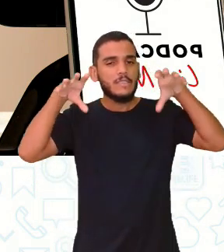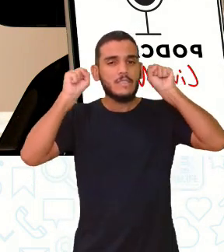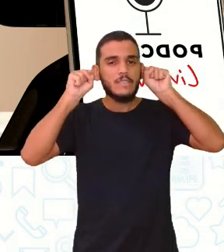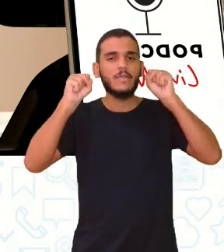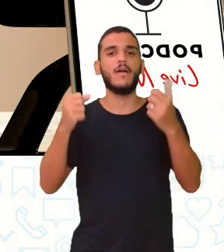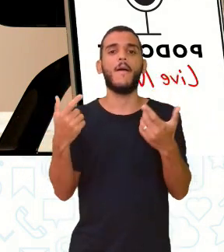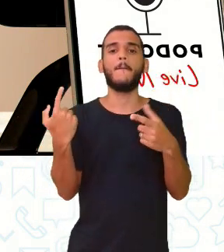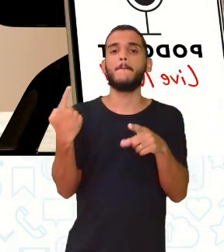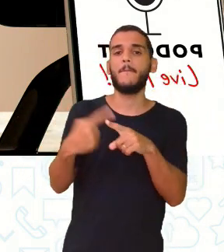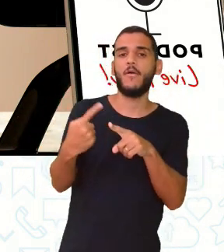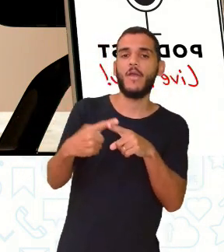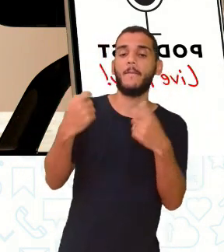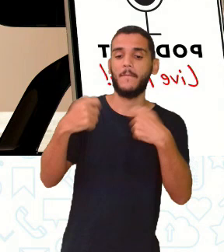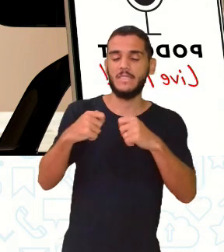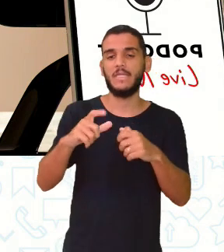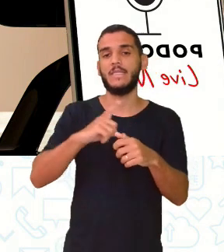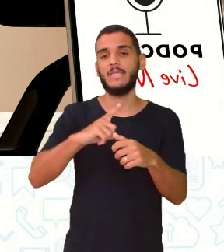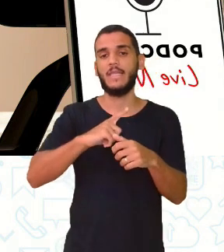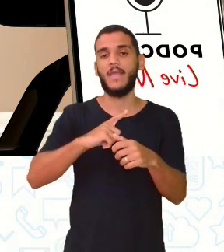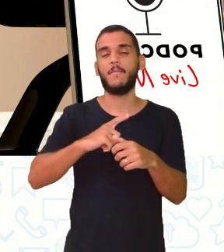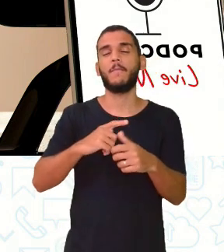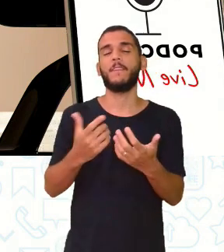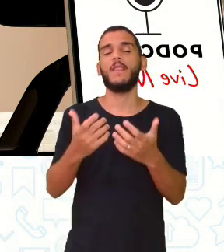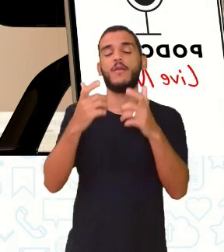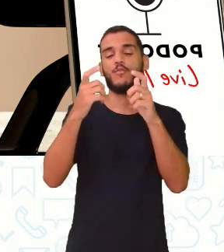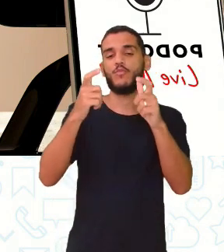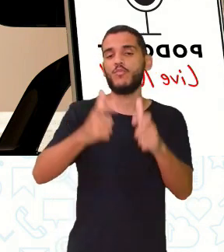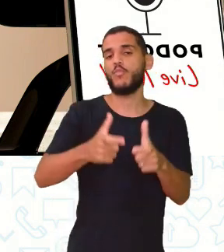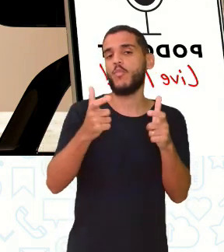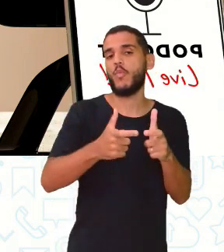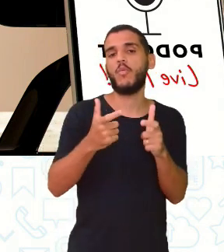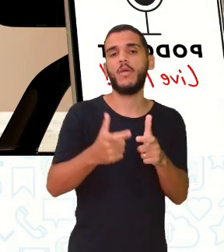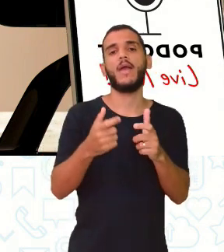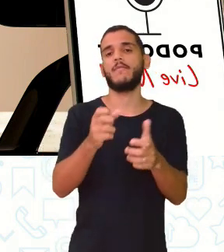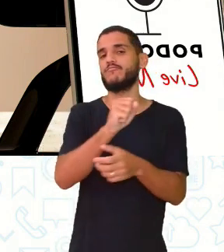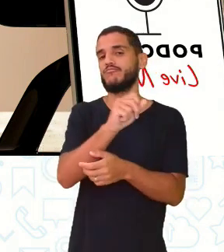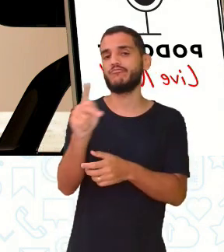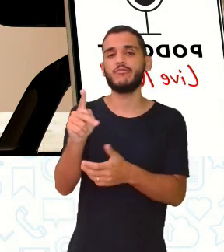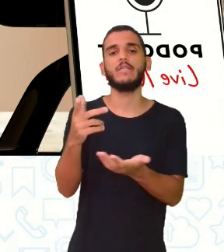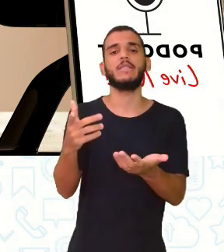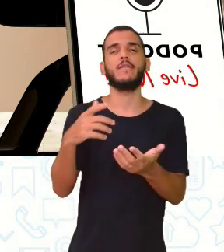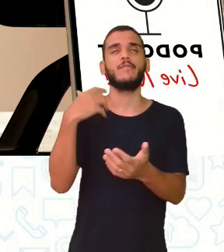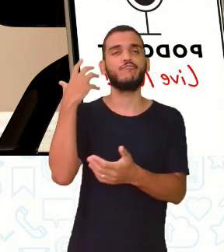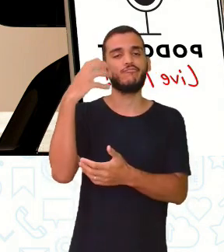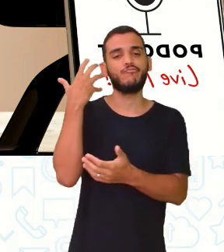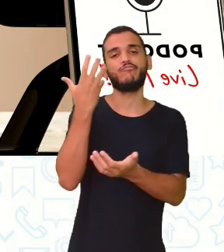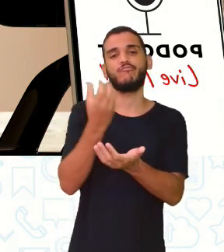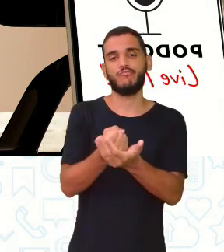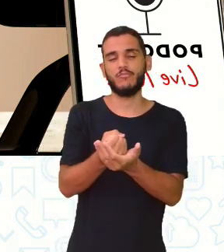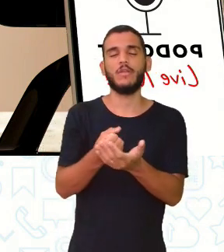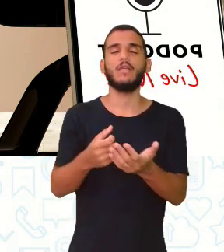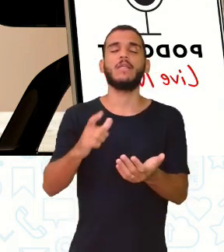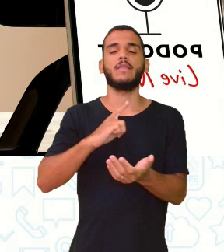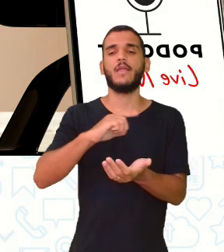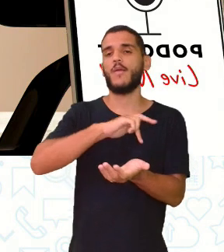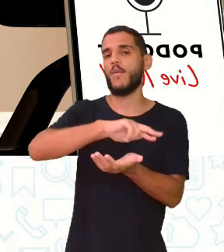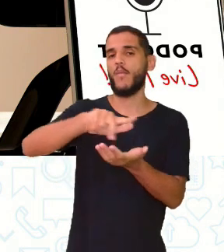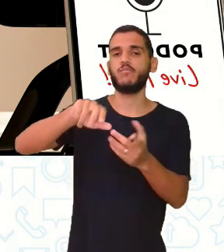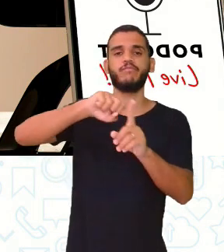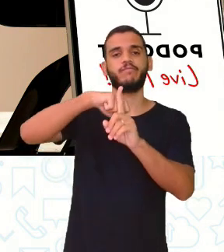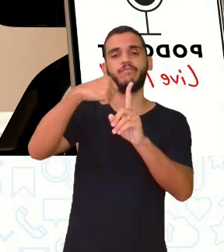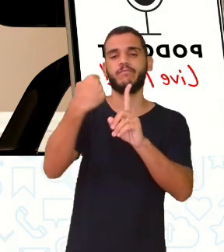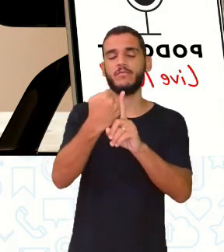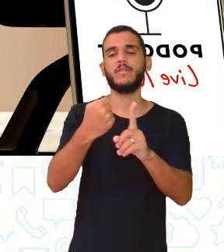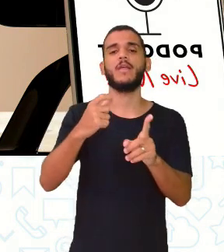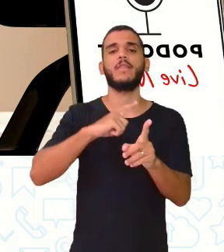do ambiente digital e ela se configura como uma prática social, que, entre outras questões, congrega